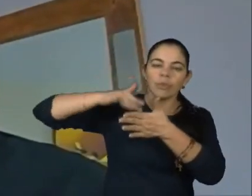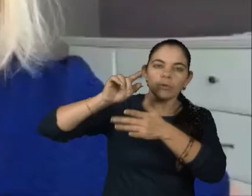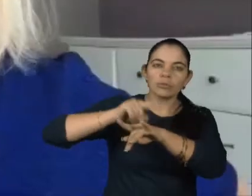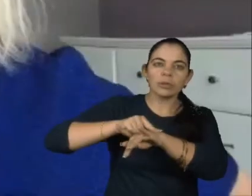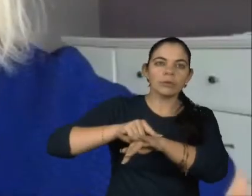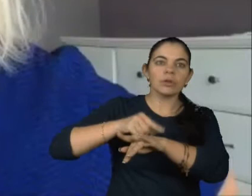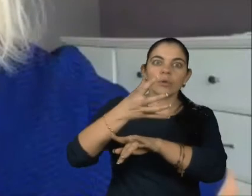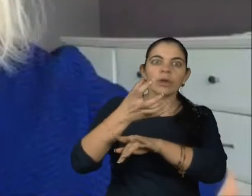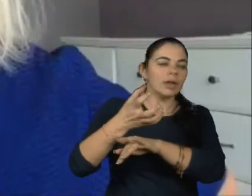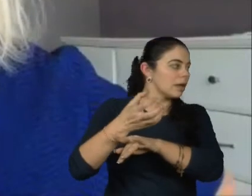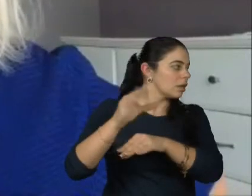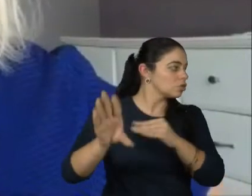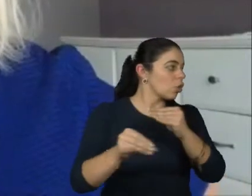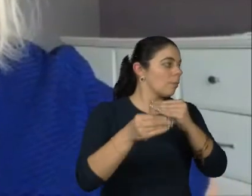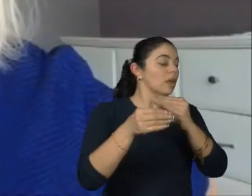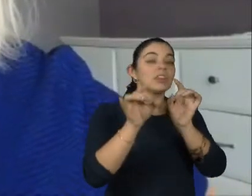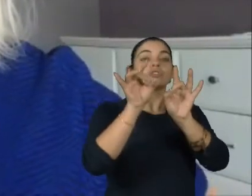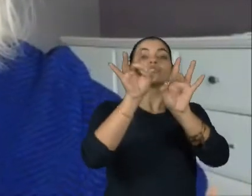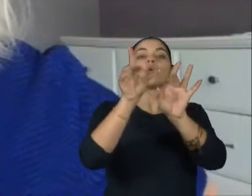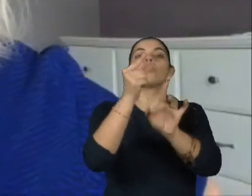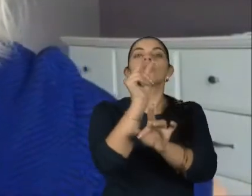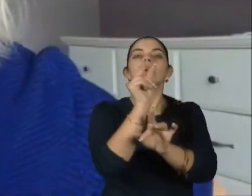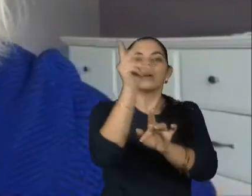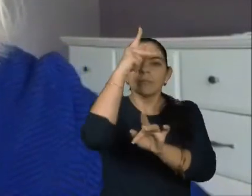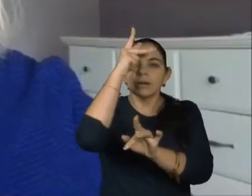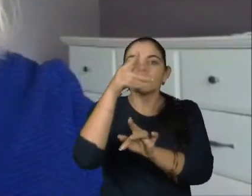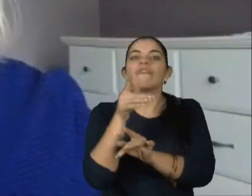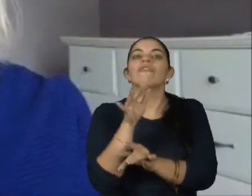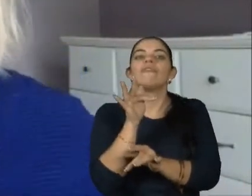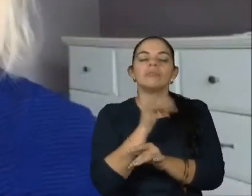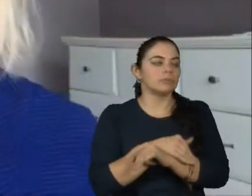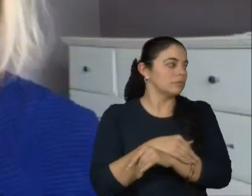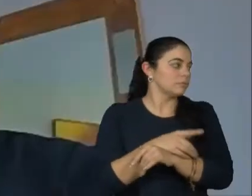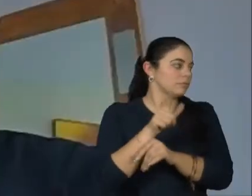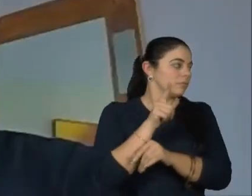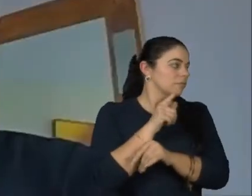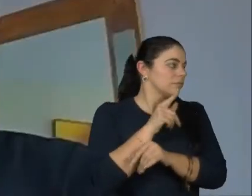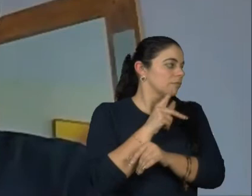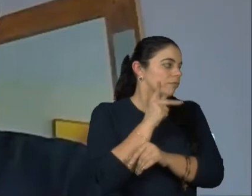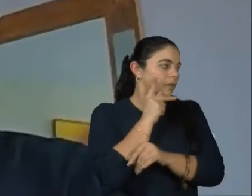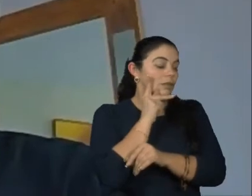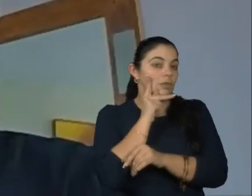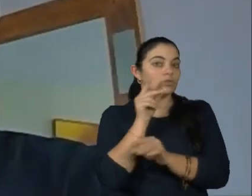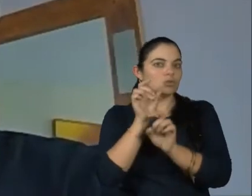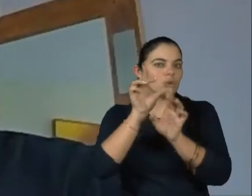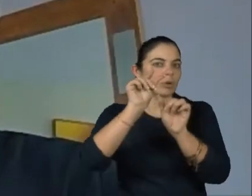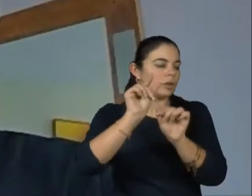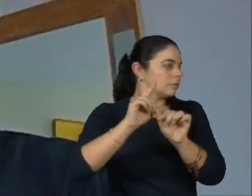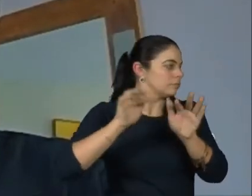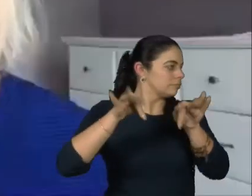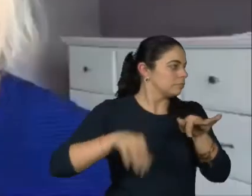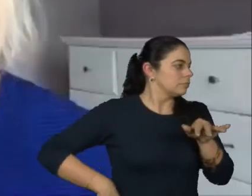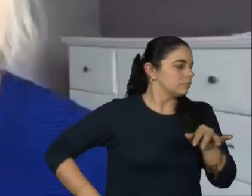Eu gostaria de complementar apenas com essa fase adulta, Fernando. Sim, claro. Aí você finaliza, por